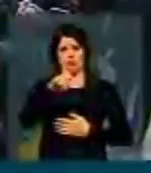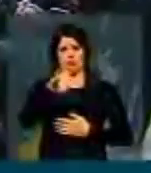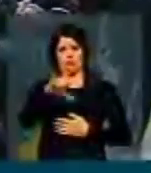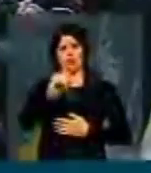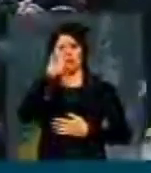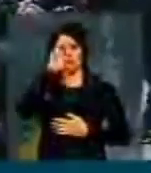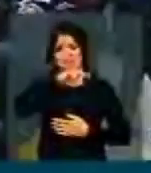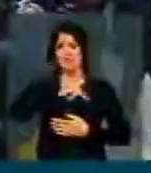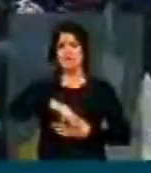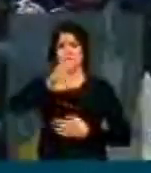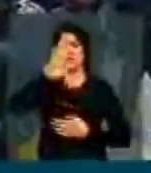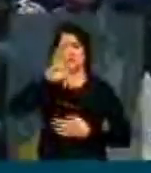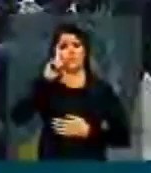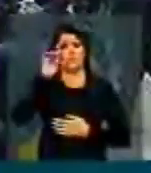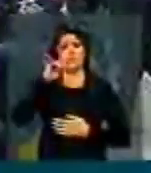Presidente, um minuto, por favor.